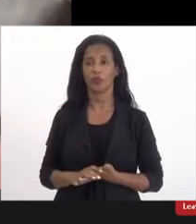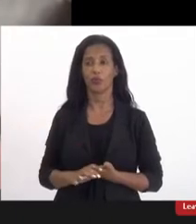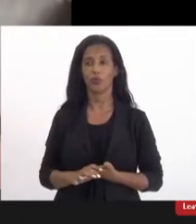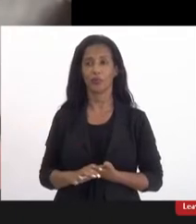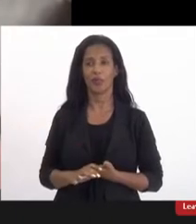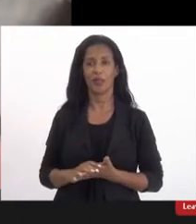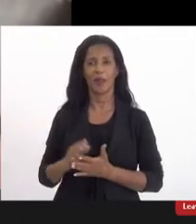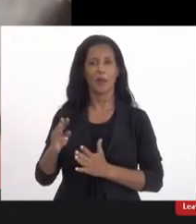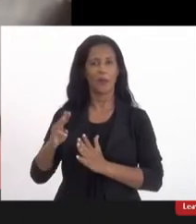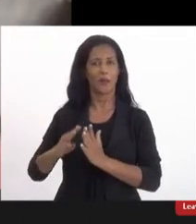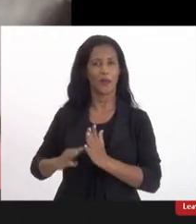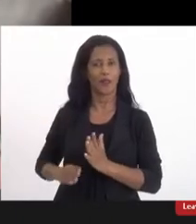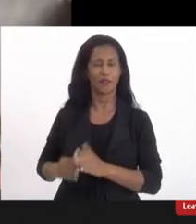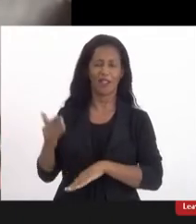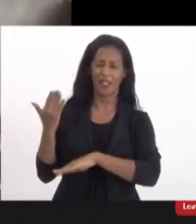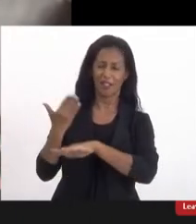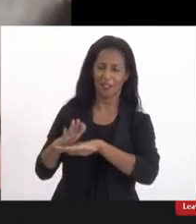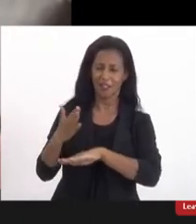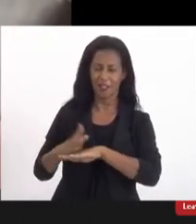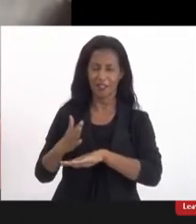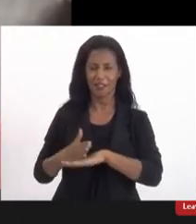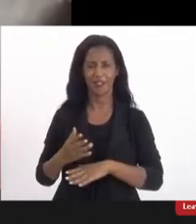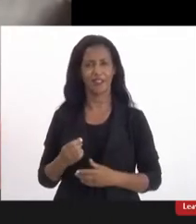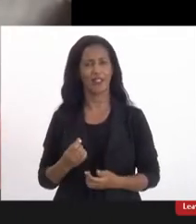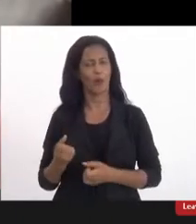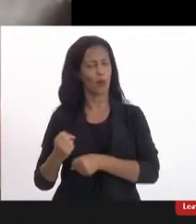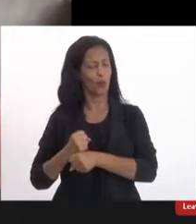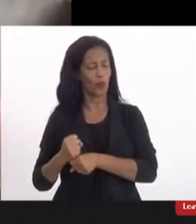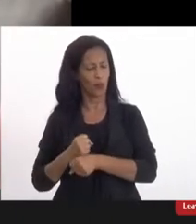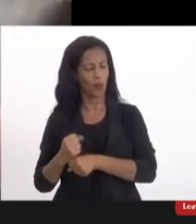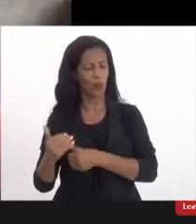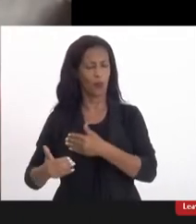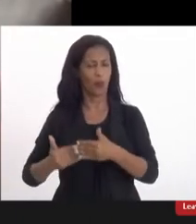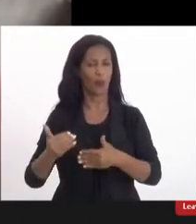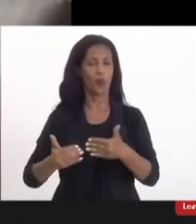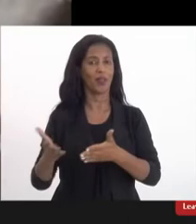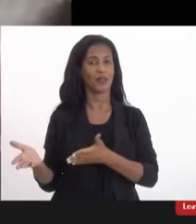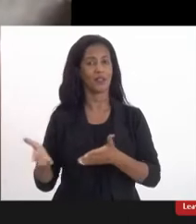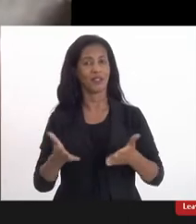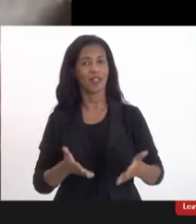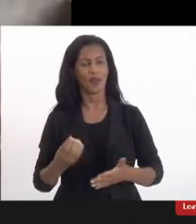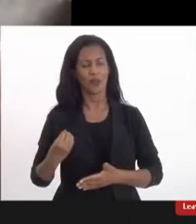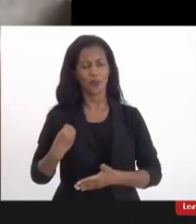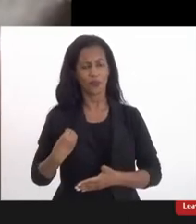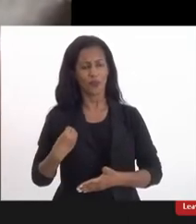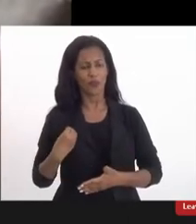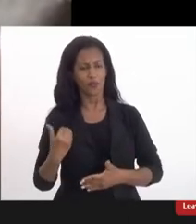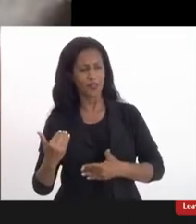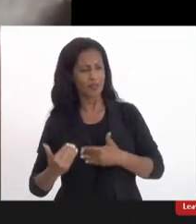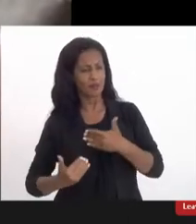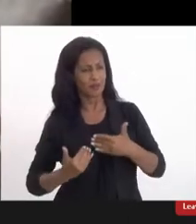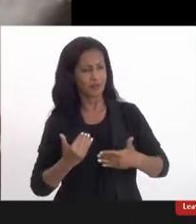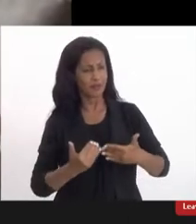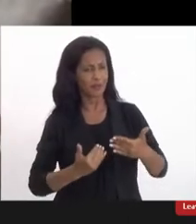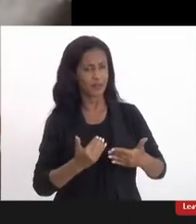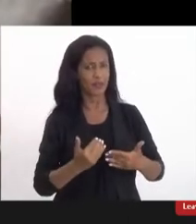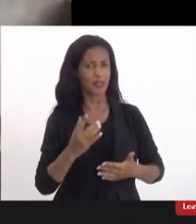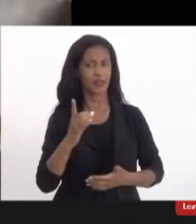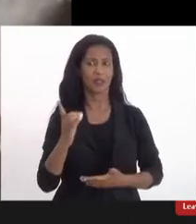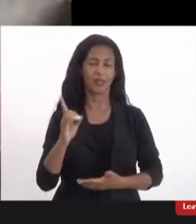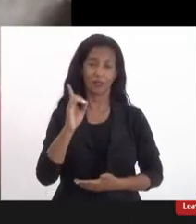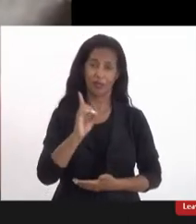monografia onde eu estagiei por muitos anos e desde então fui vivenciando essa questão da